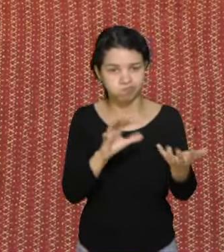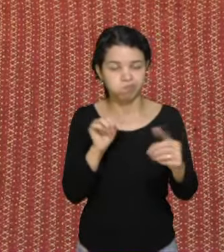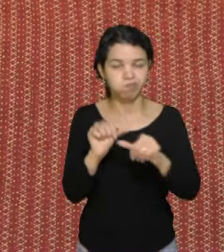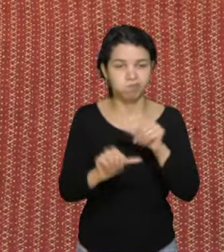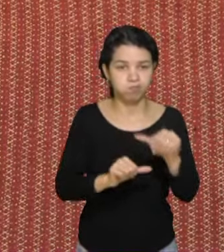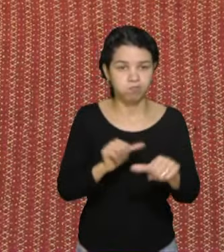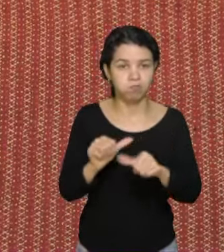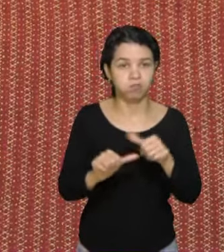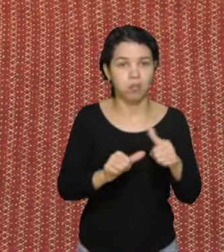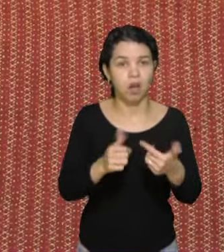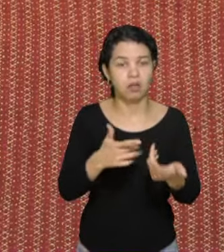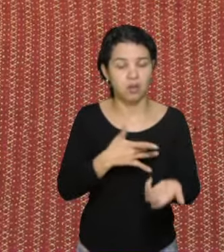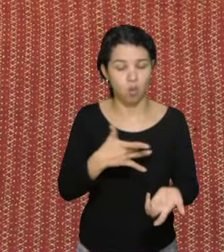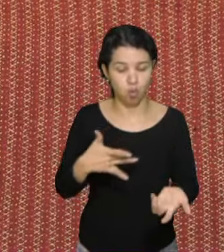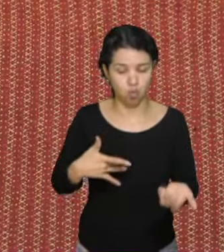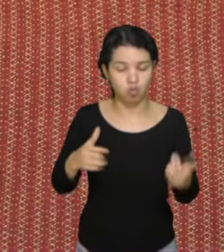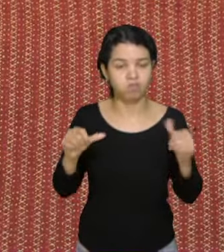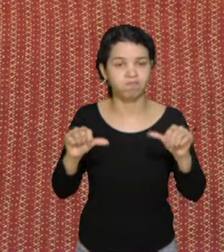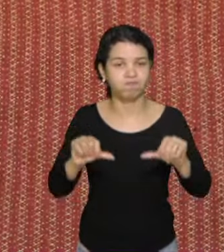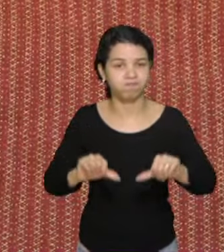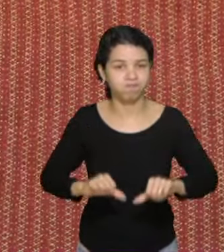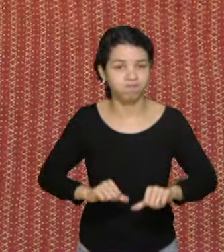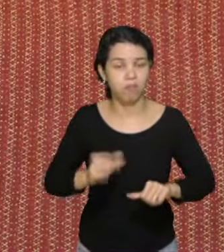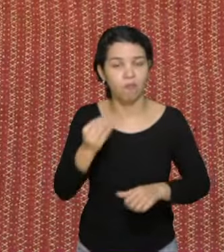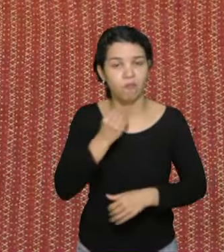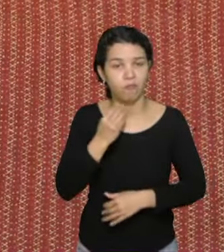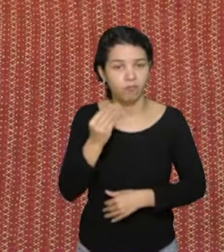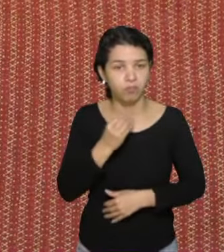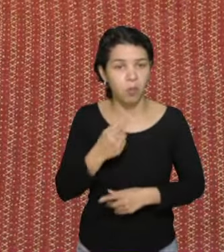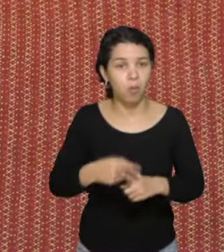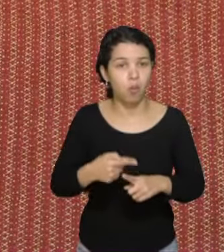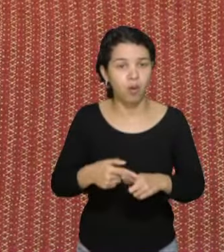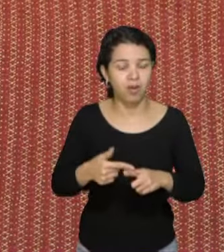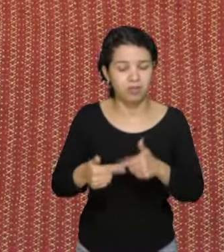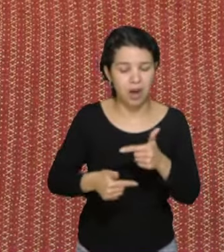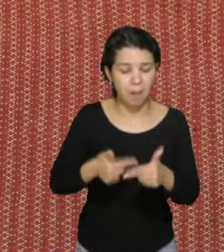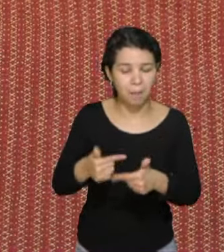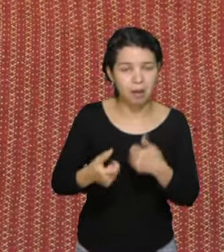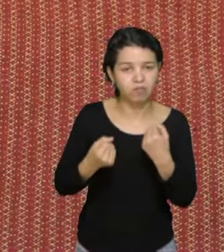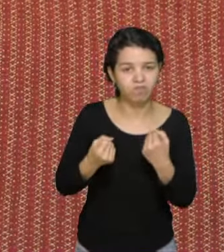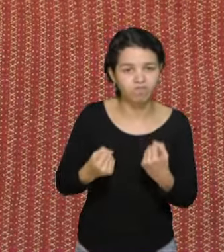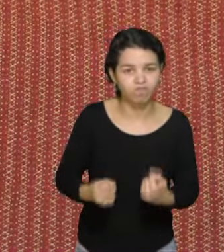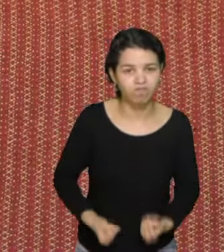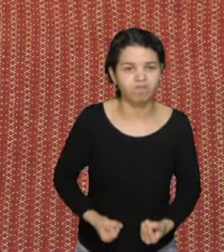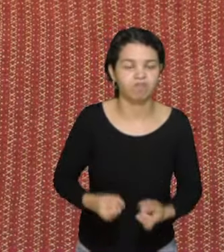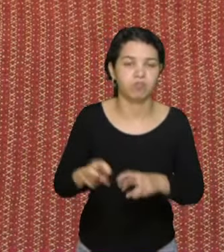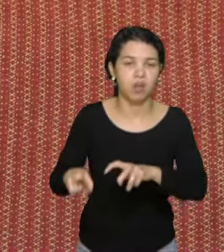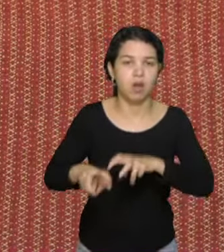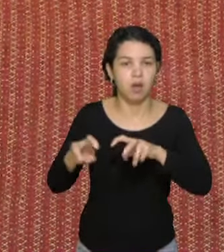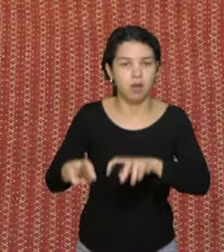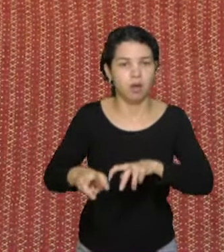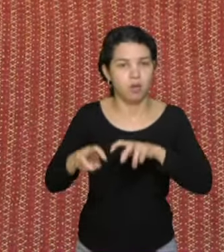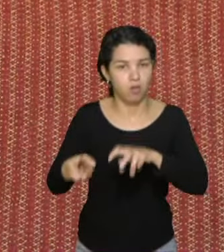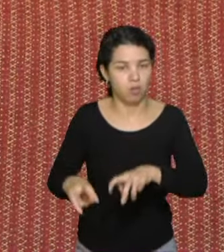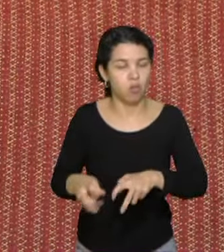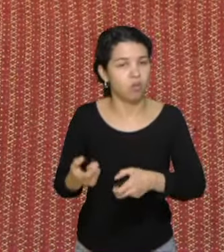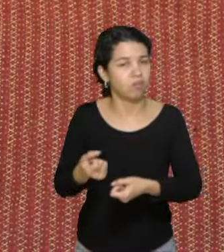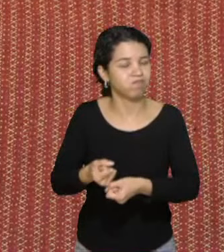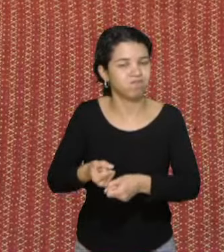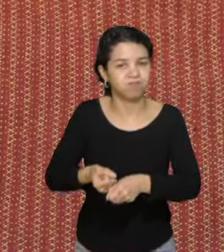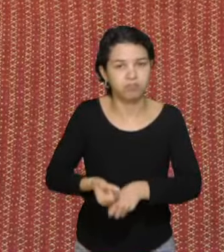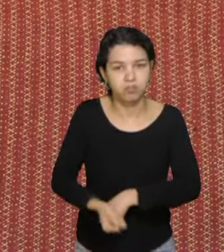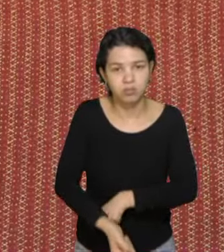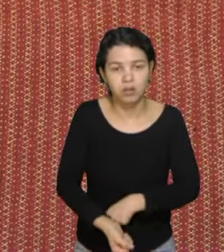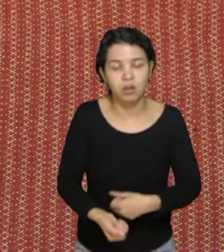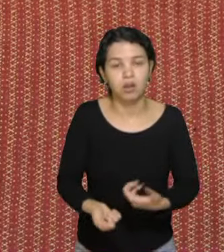debilitada. Pelo peso e o trabalho forte da agricultura, tem os desgastes. E aí nós